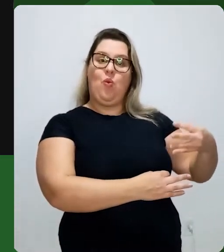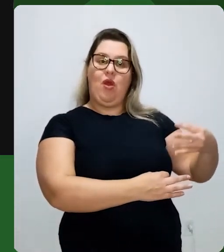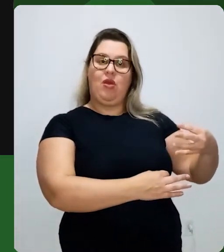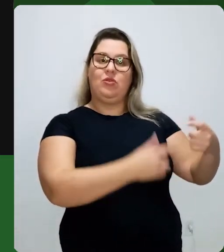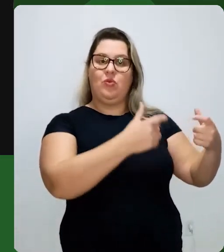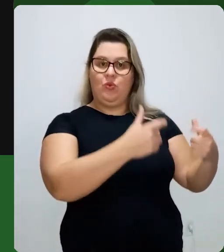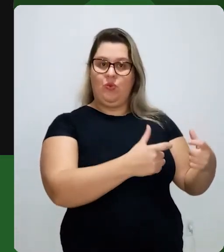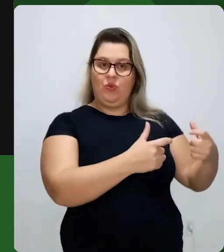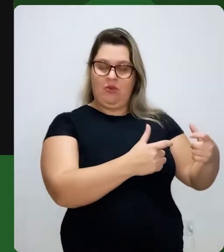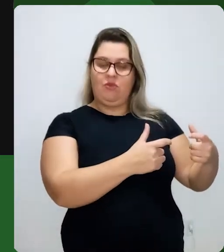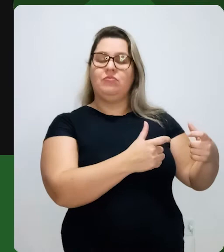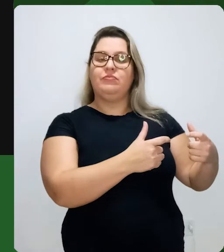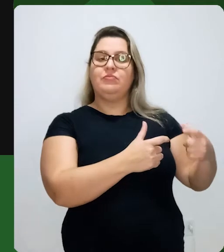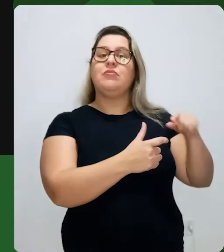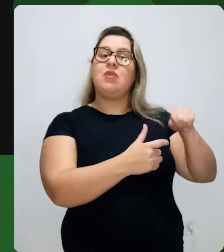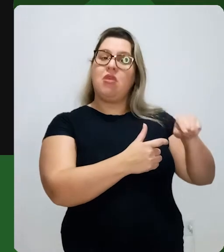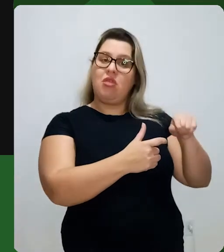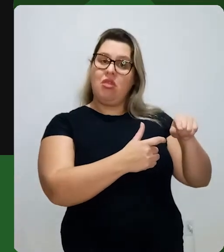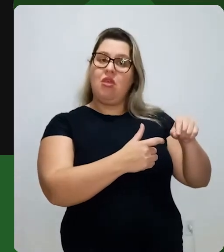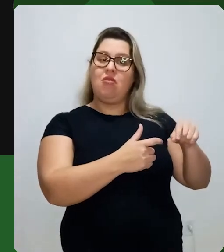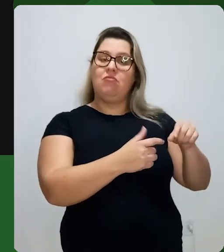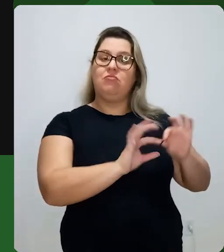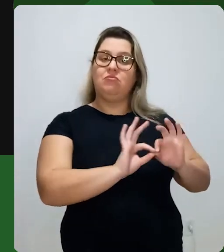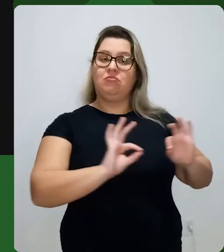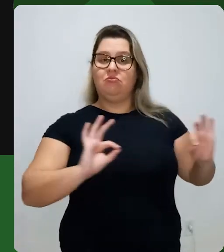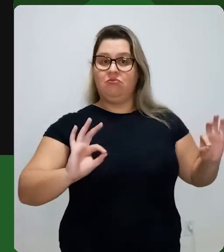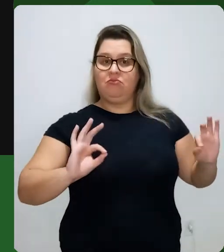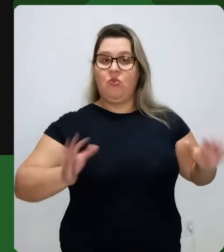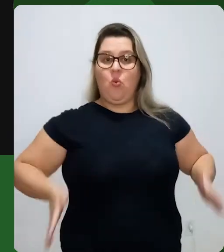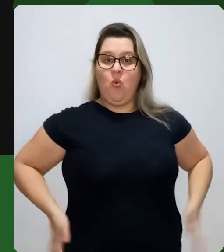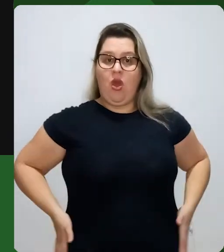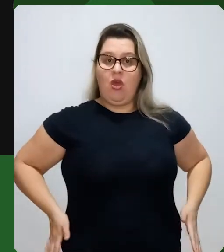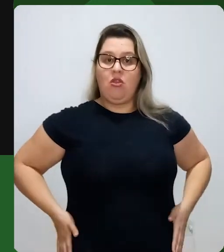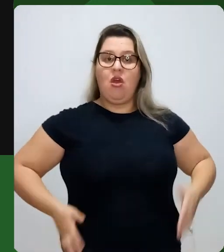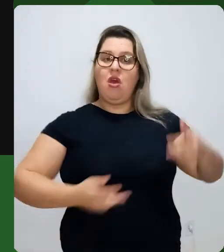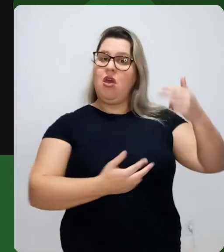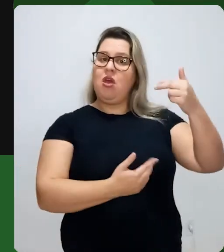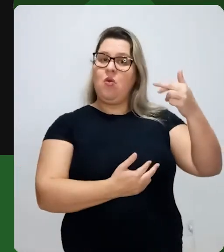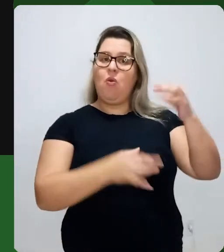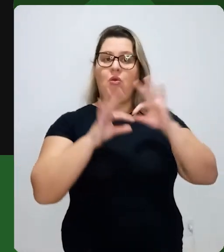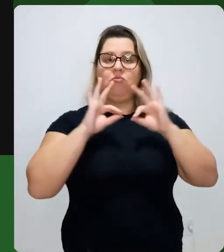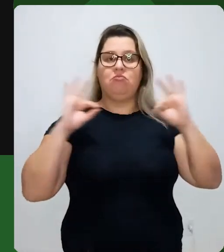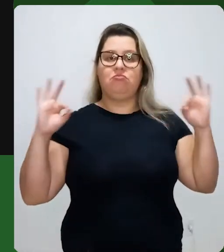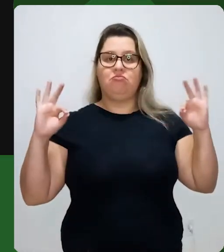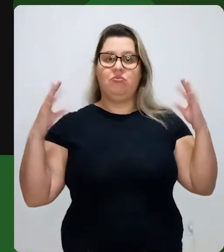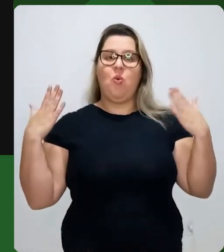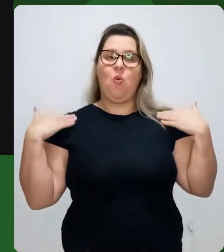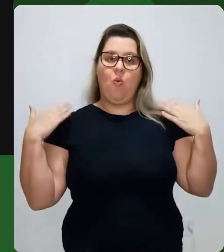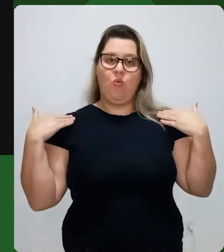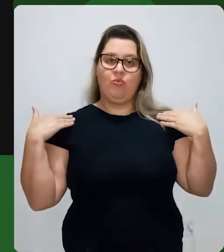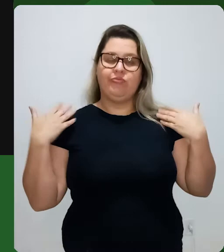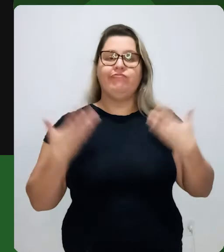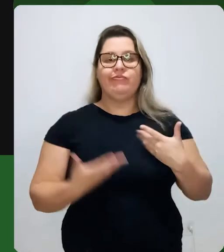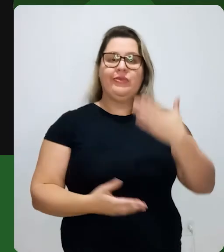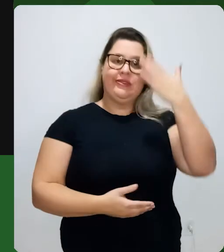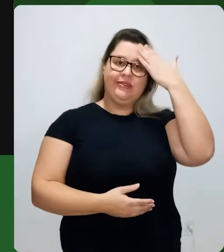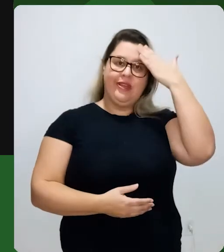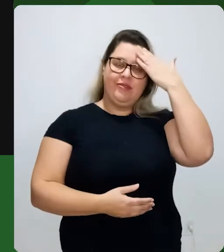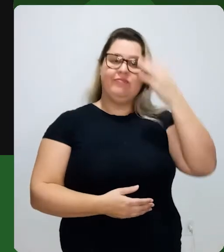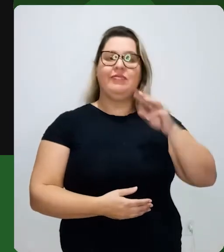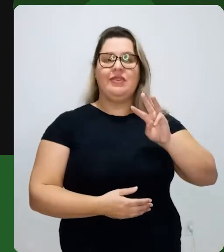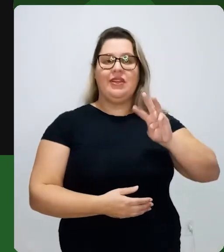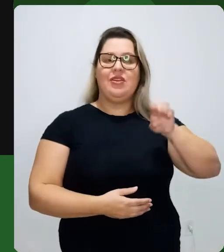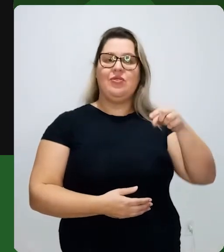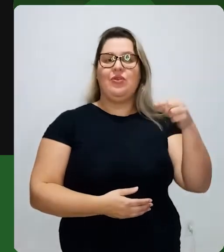dessa quarta medida, e que a largura do quadril é exatamente a mesma dos ombros. Então, eu sei que são